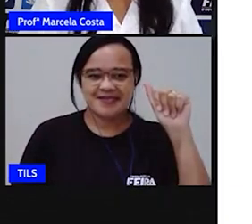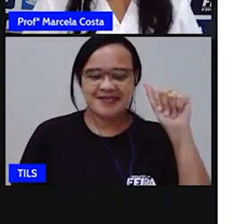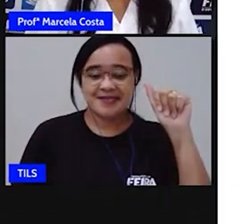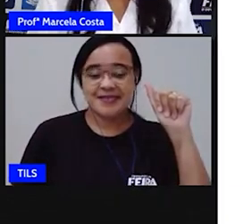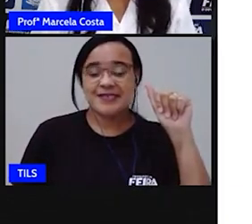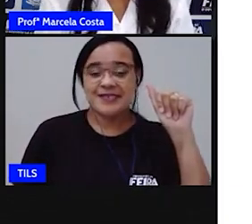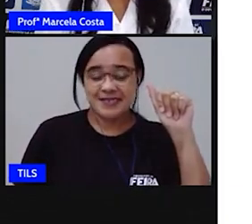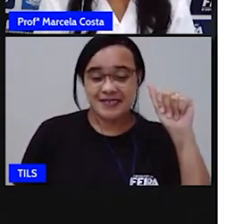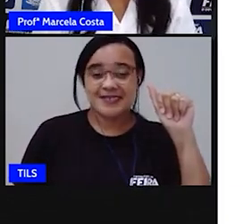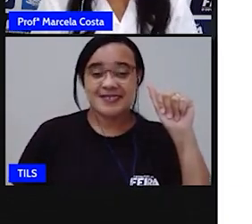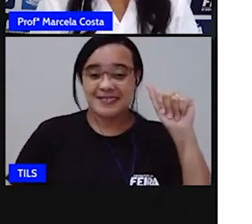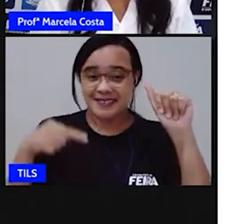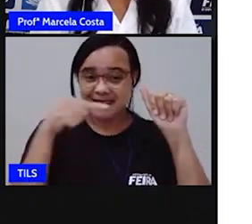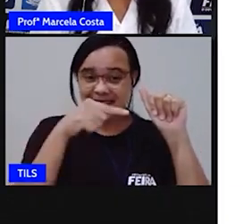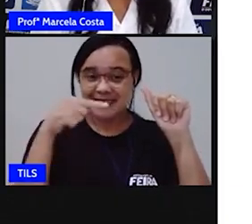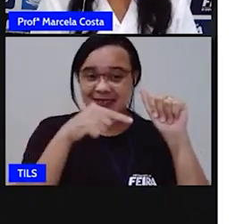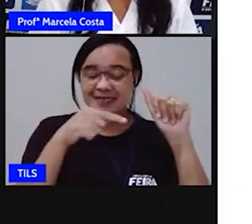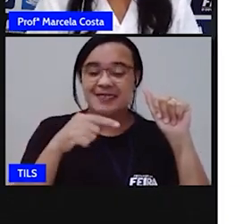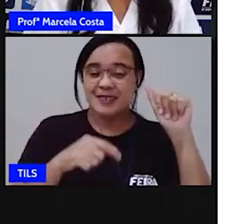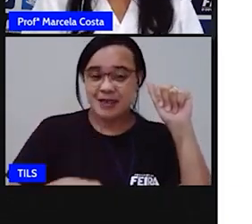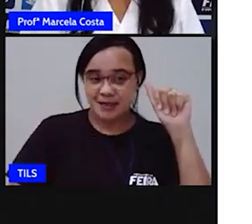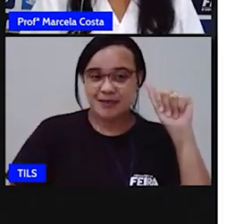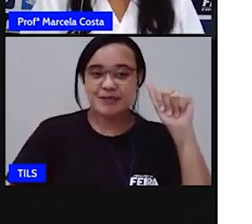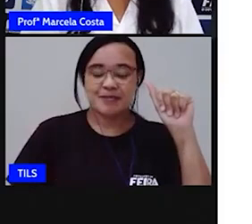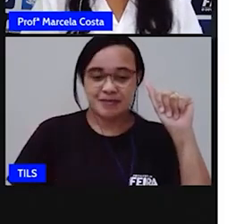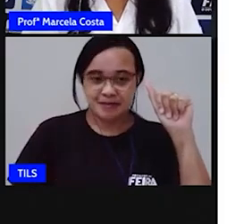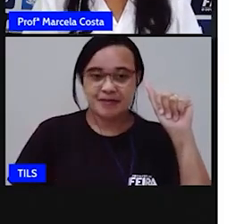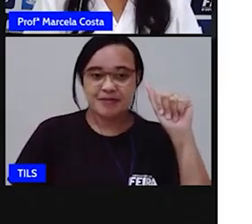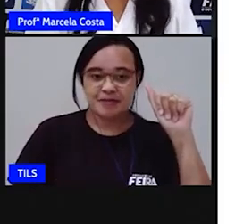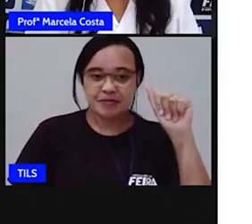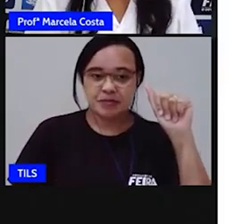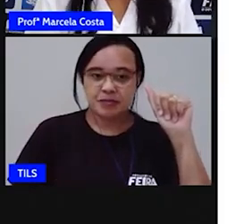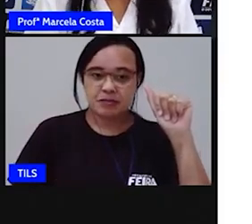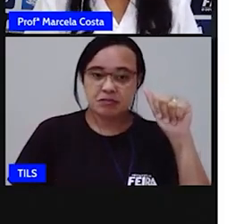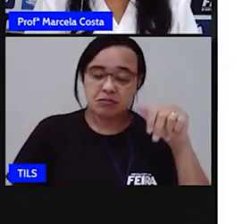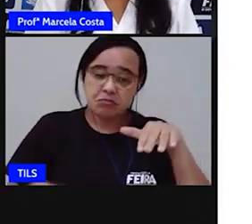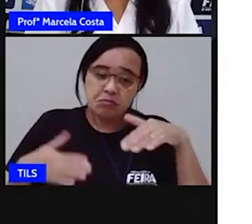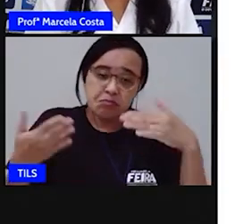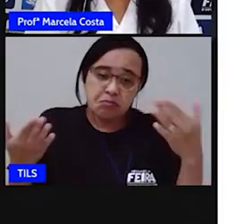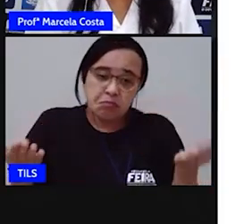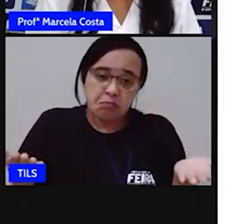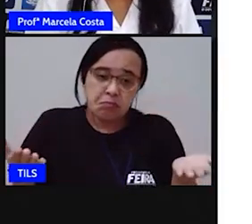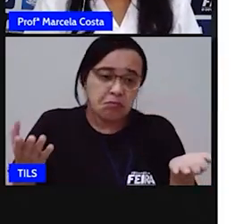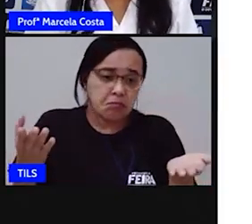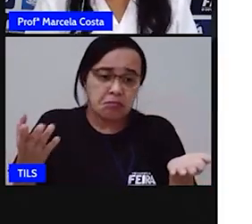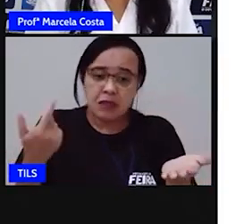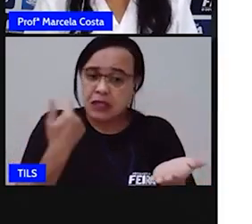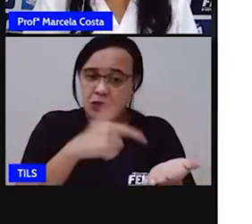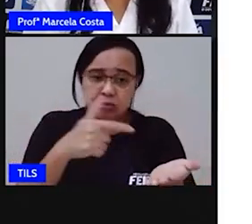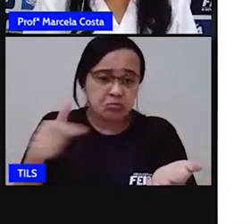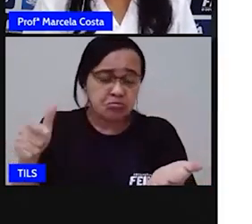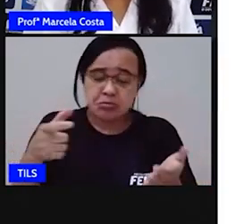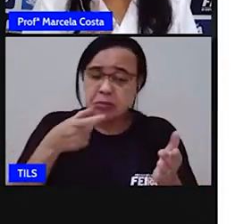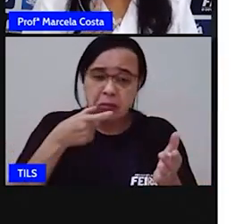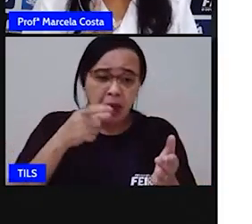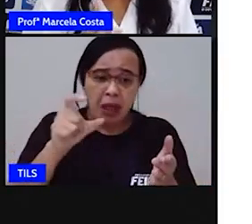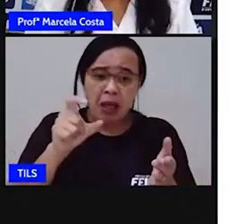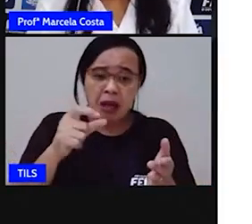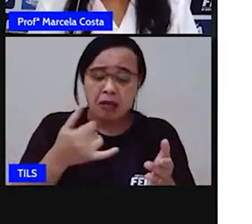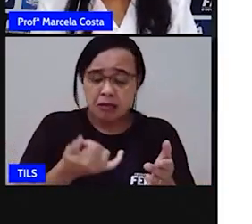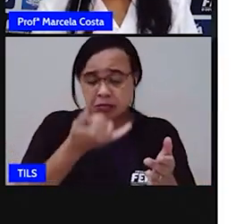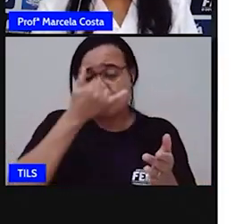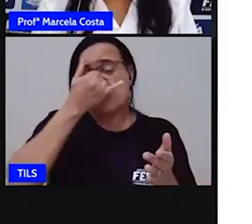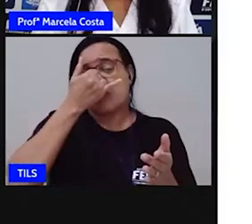Proione falou letra A. Não tem letra A na minha palavra, Proione. Você